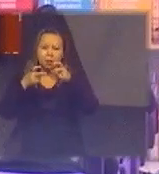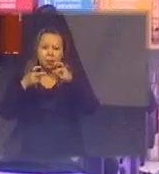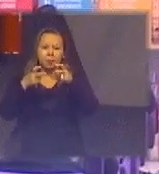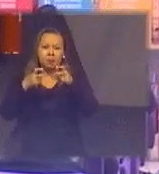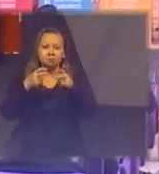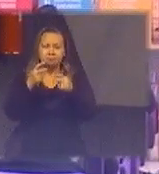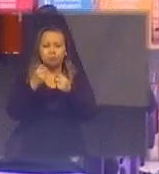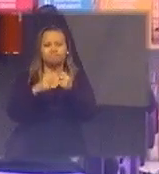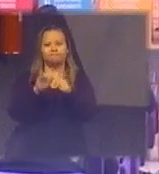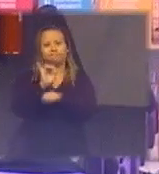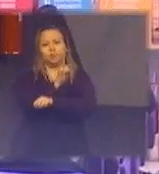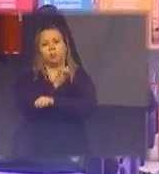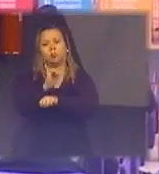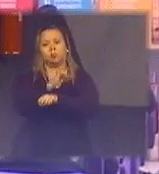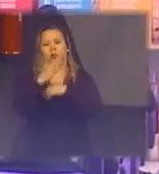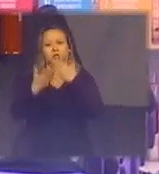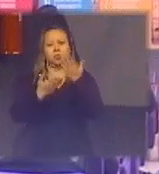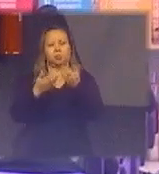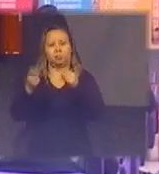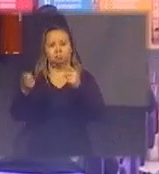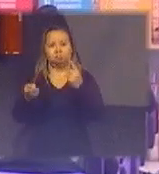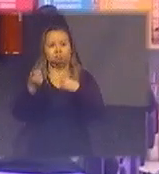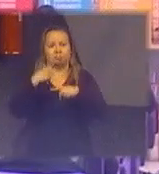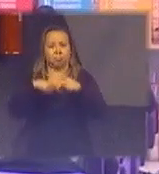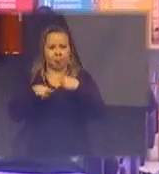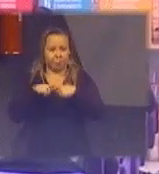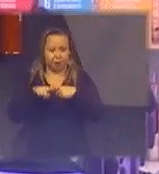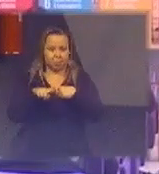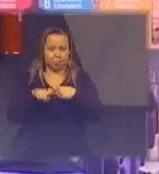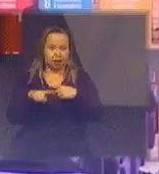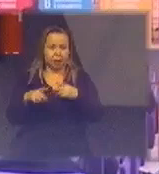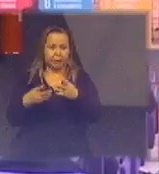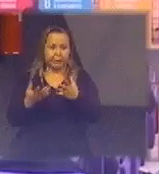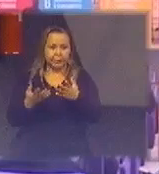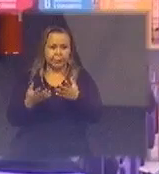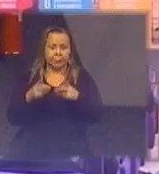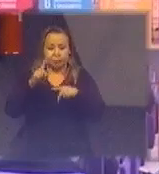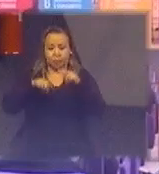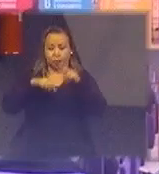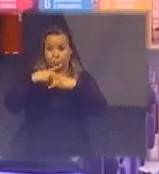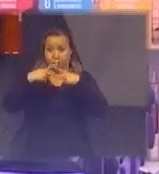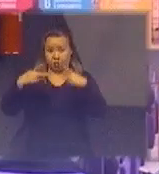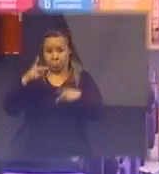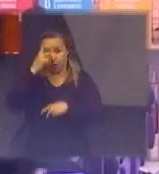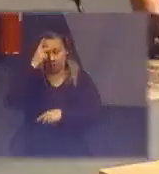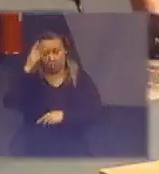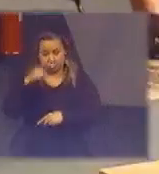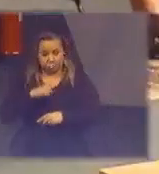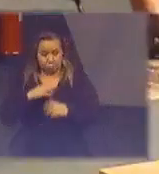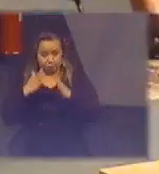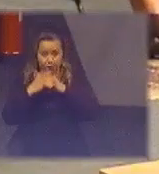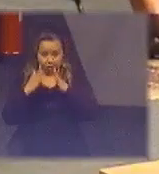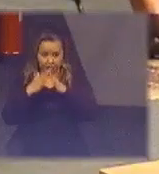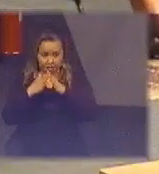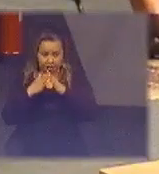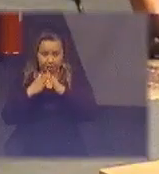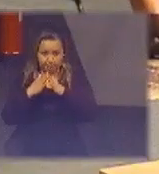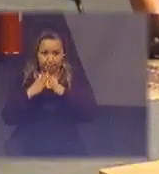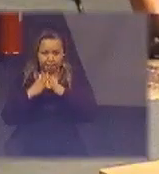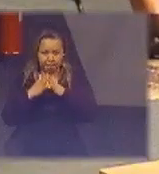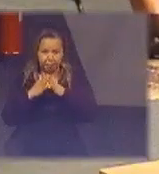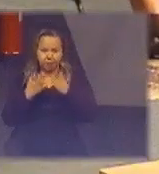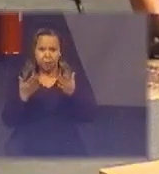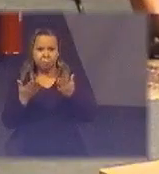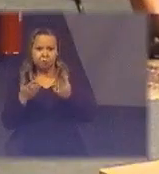logística reversa de produtos que as pessoas têm em casa a obsolescência desse produto ela vai se dar pelo